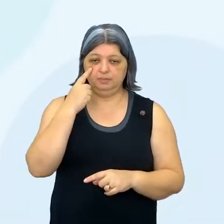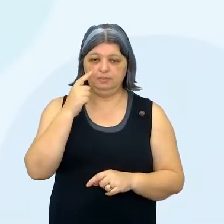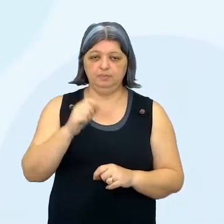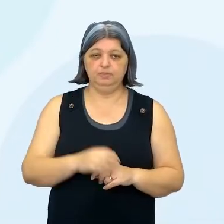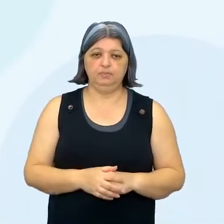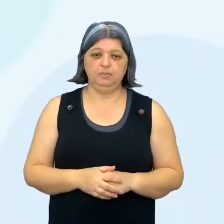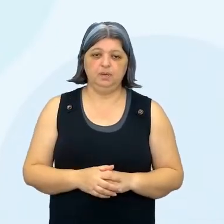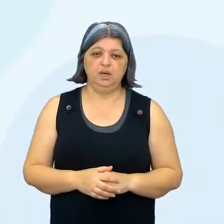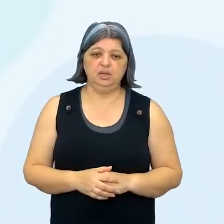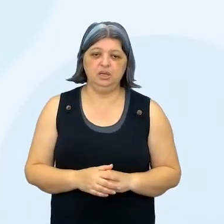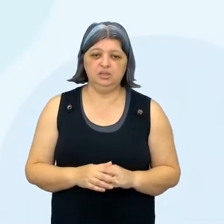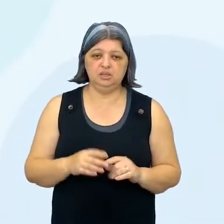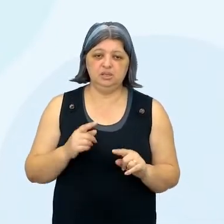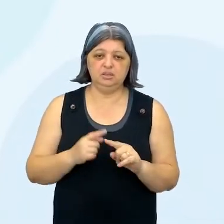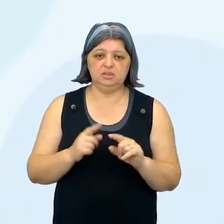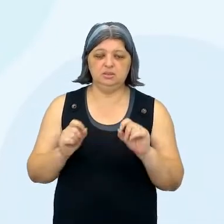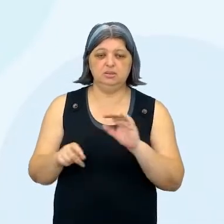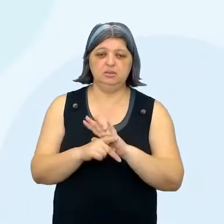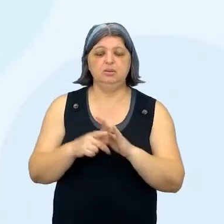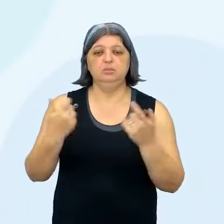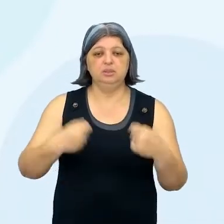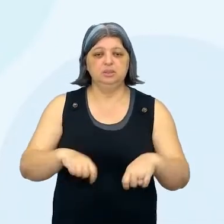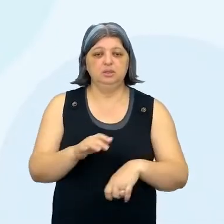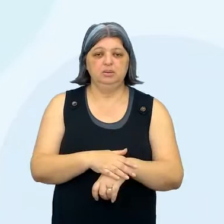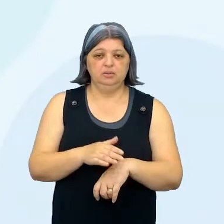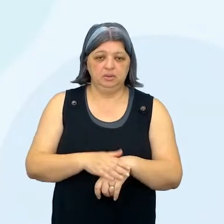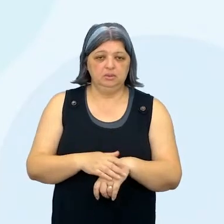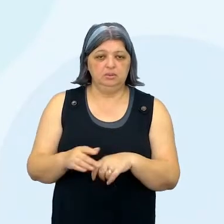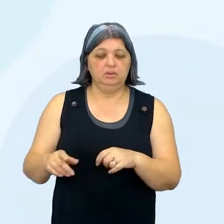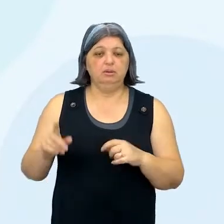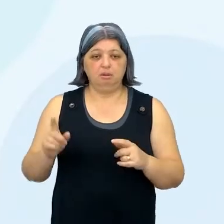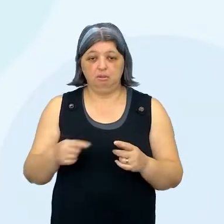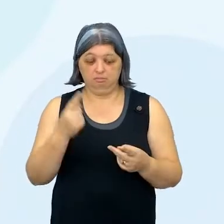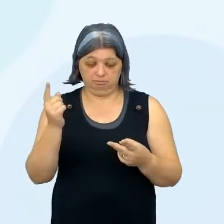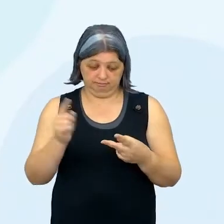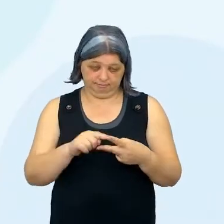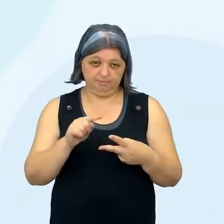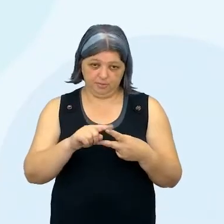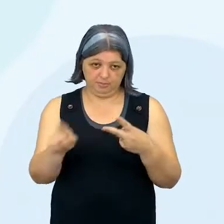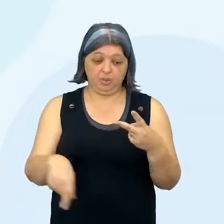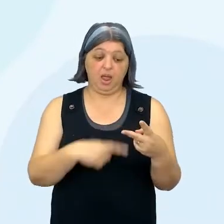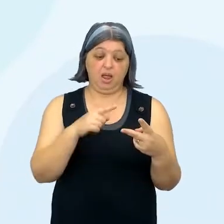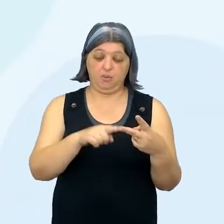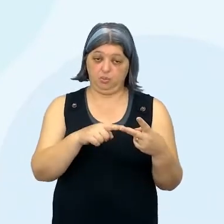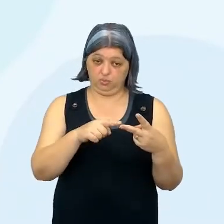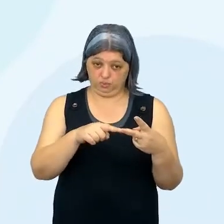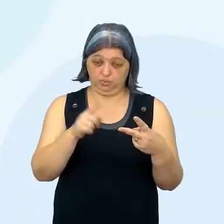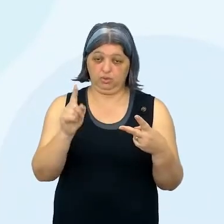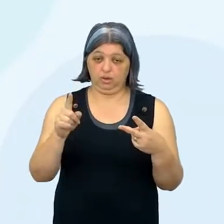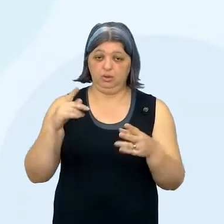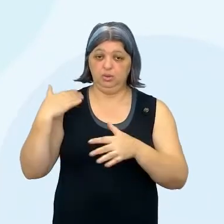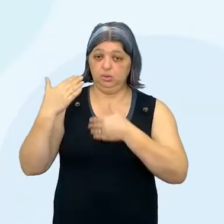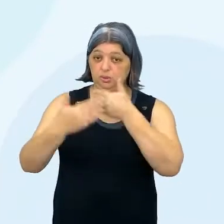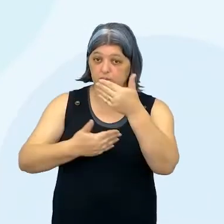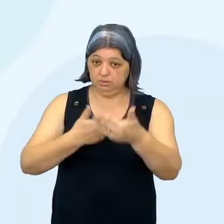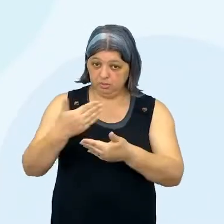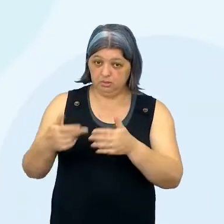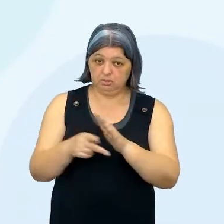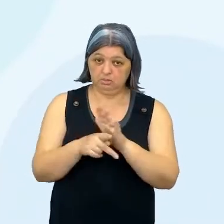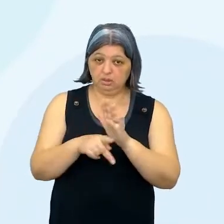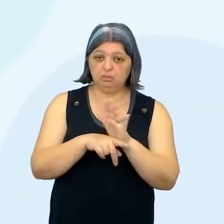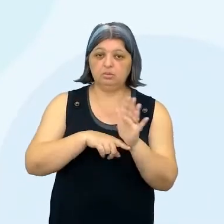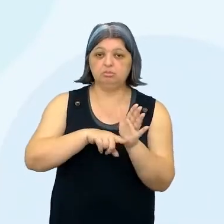plano do que você vai fazer, que é o seu primeiro momento. O segundo é o desenvolvimento e sistematização de